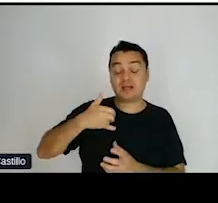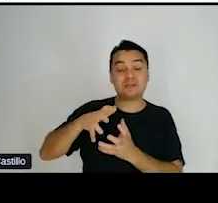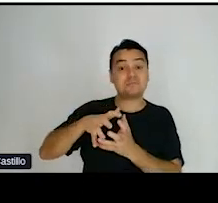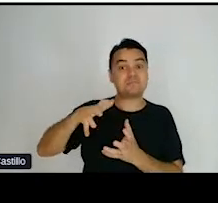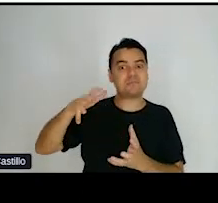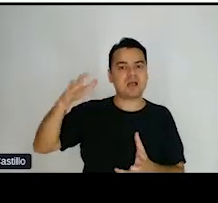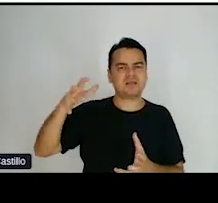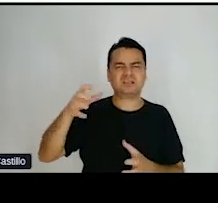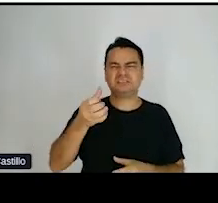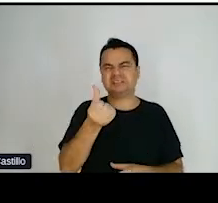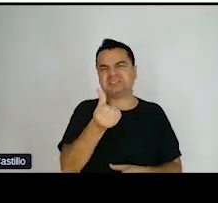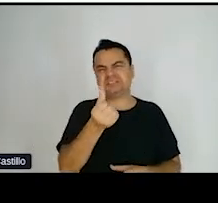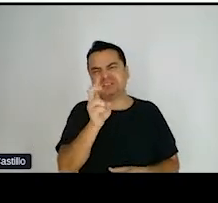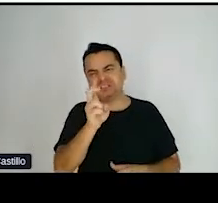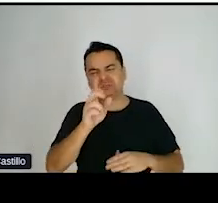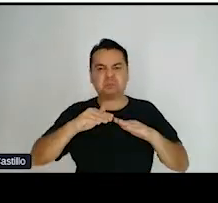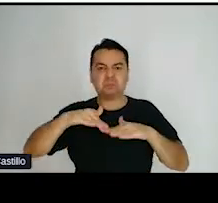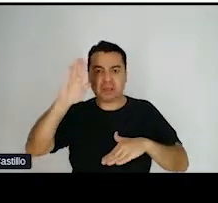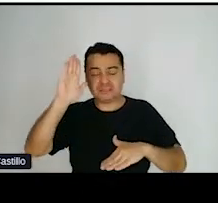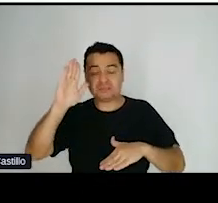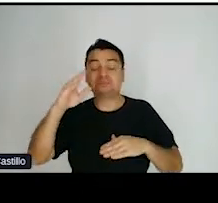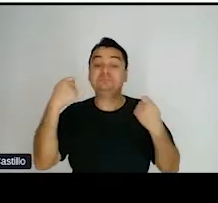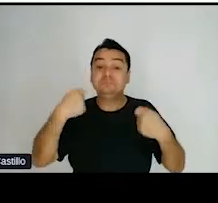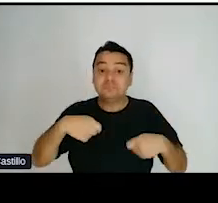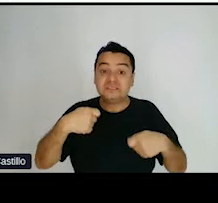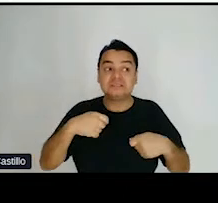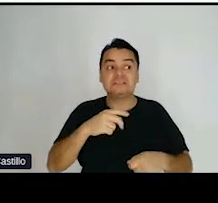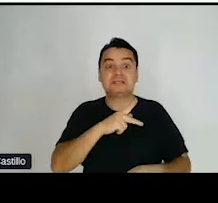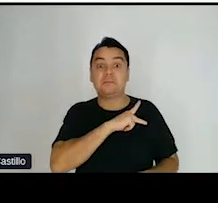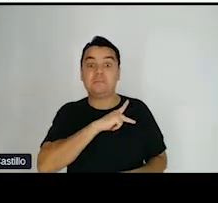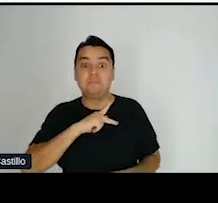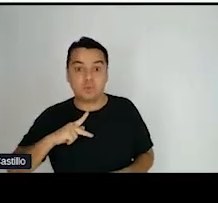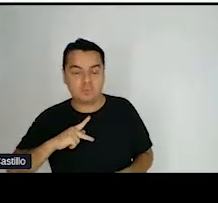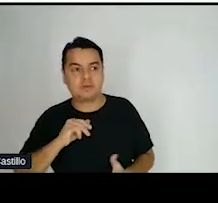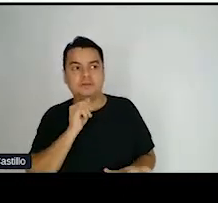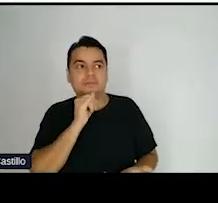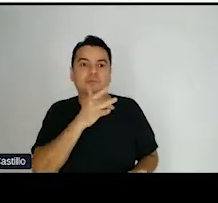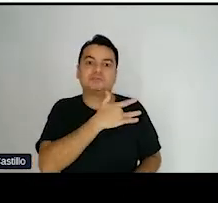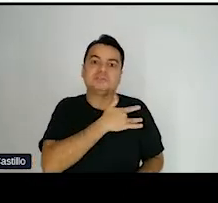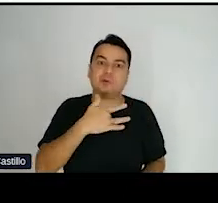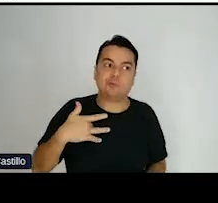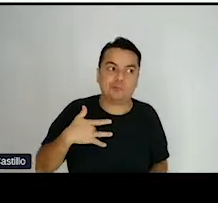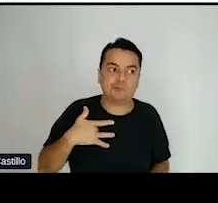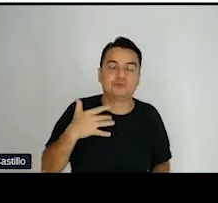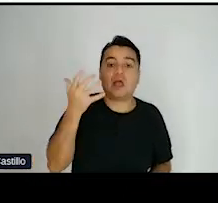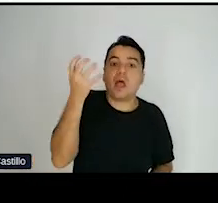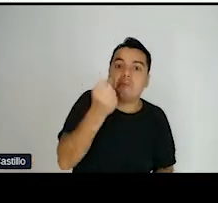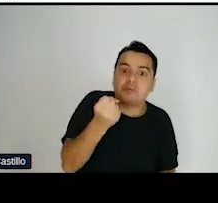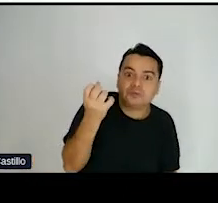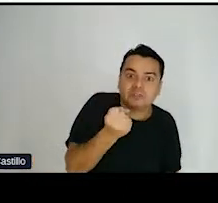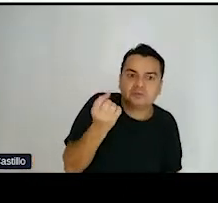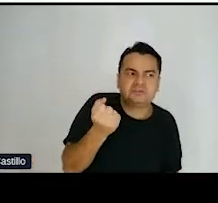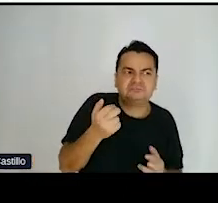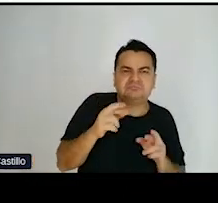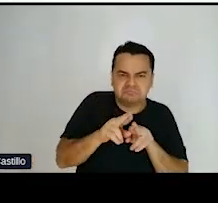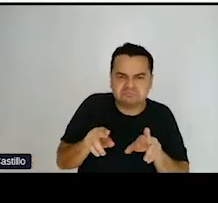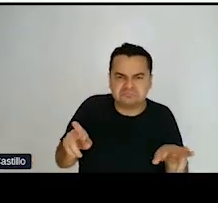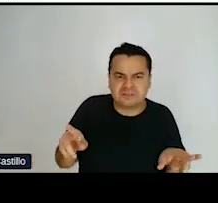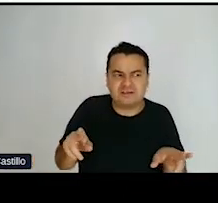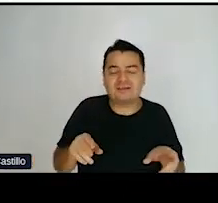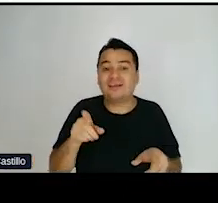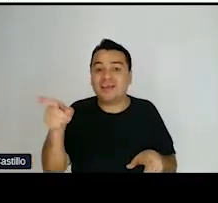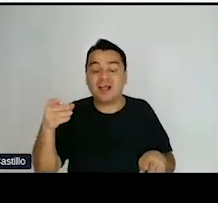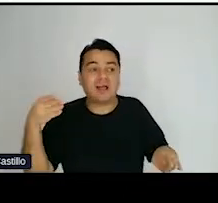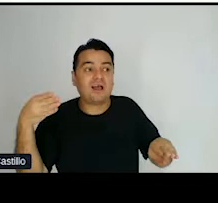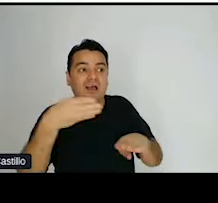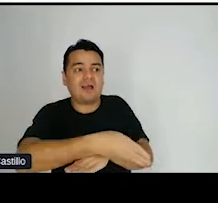precisam de serviços públicos, como, por exemplo, de saúde e previdência, e que não têm acesso a esses serviços,